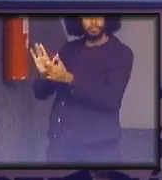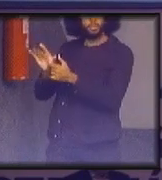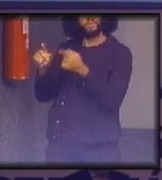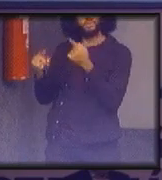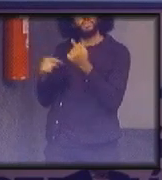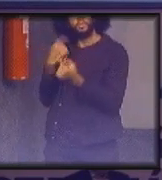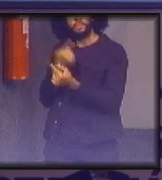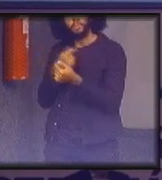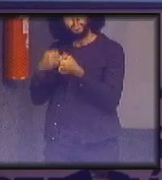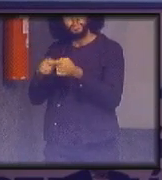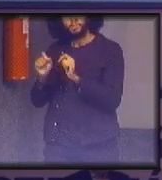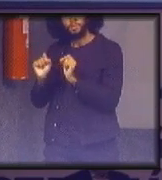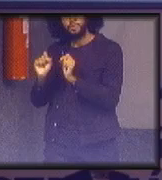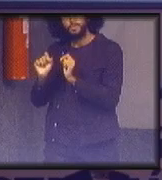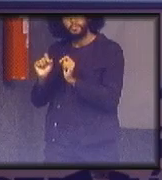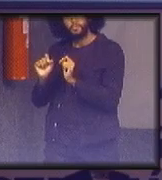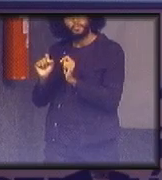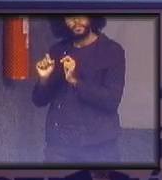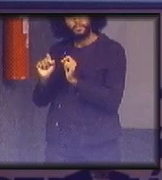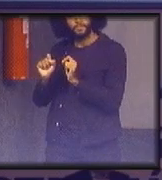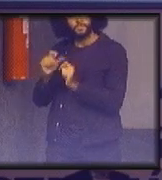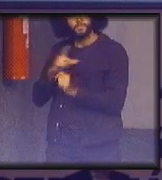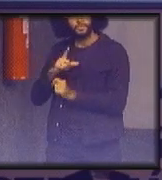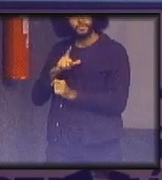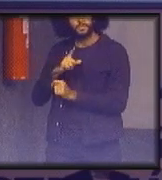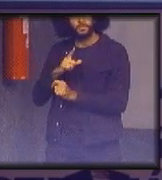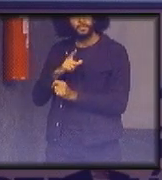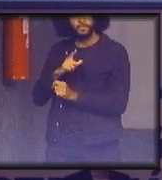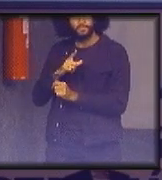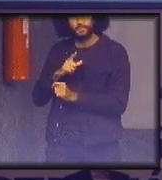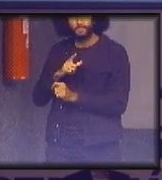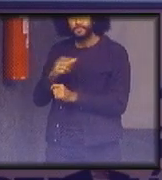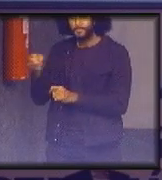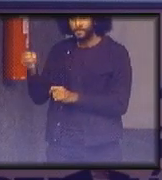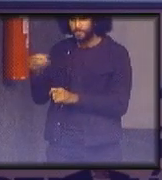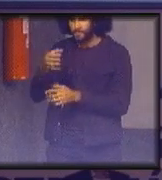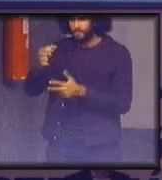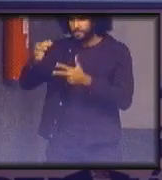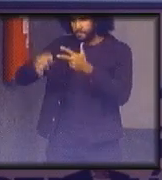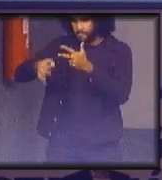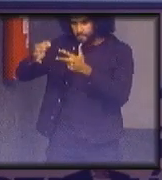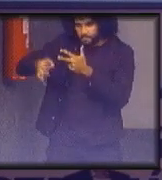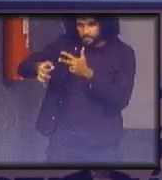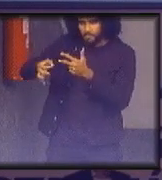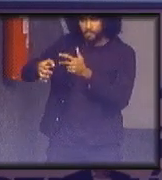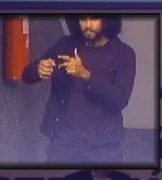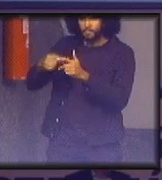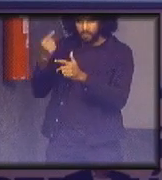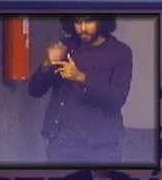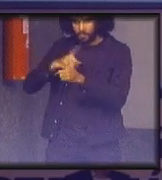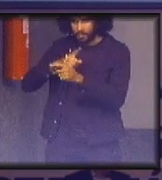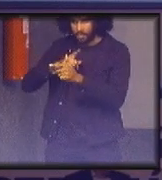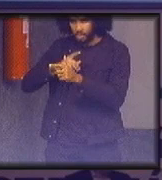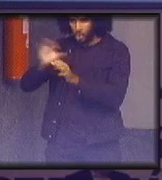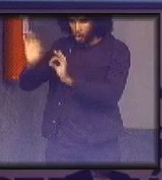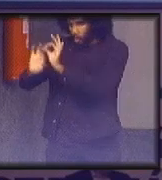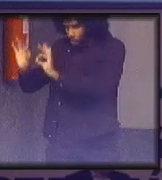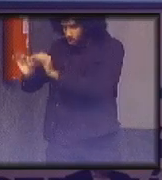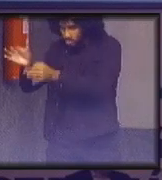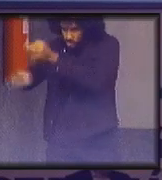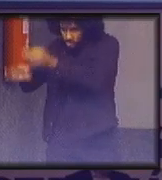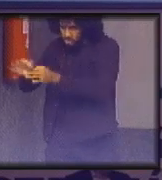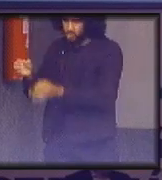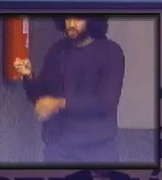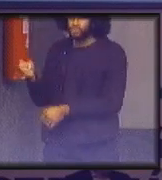precisamos de novos substratos jurídicos de novas formulações jurídicas e quem